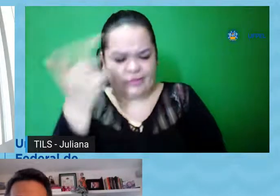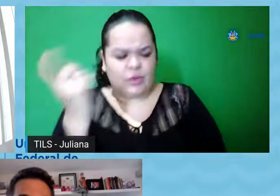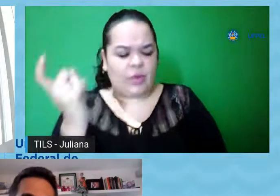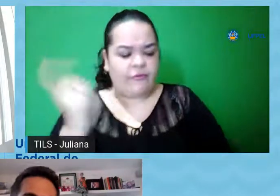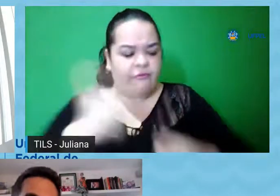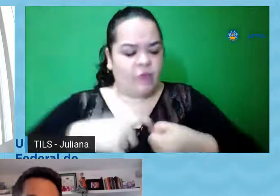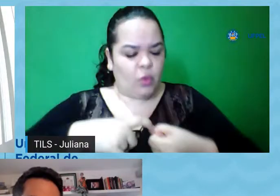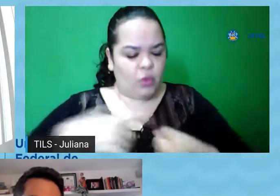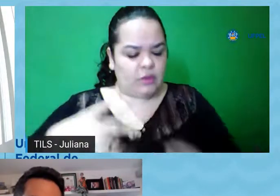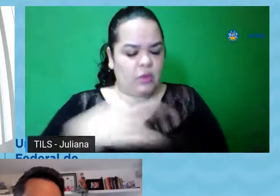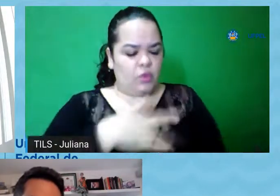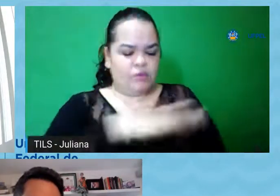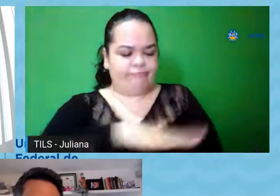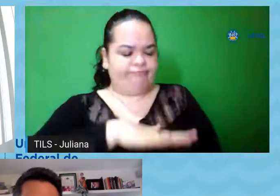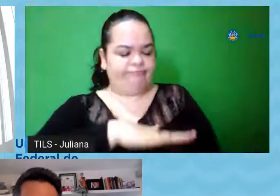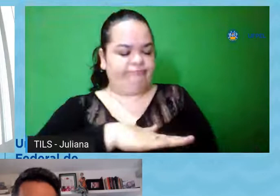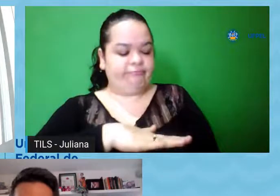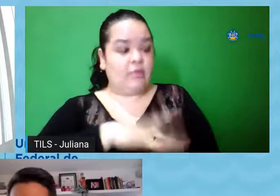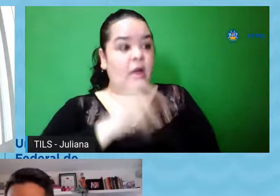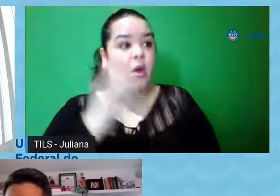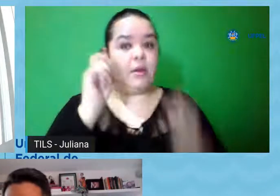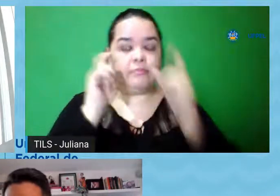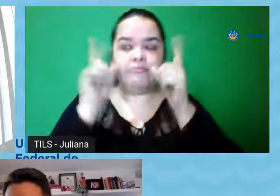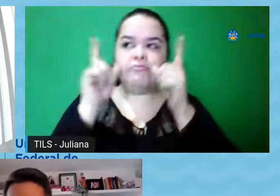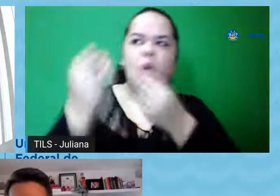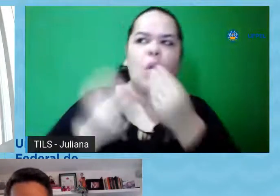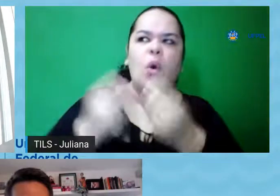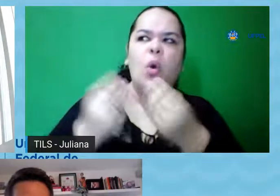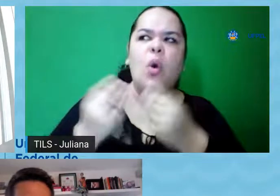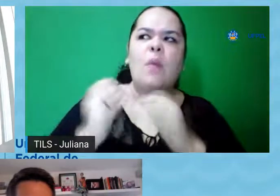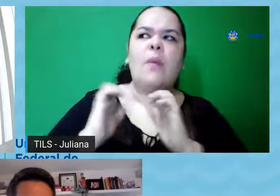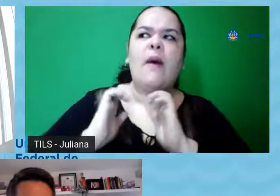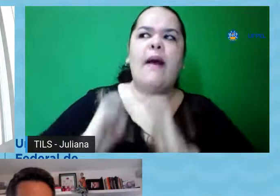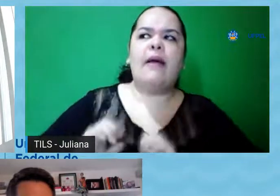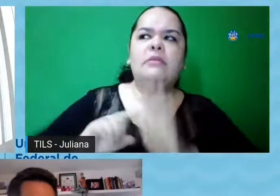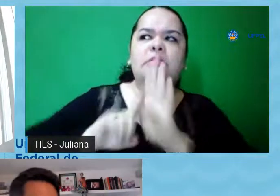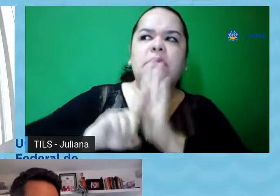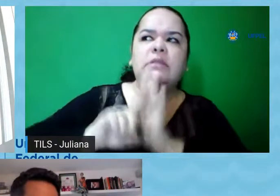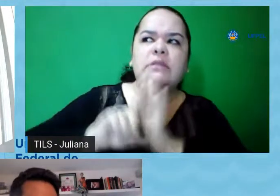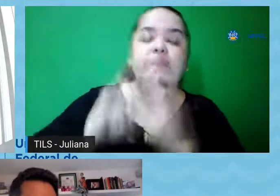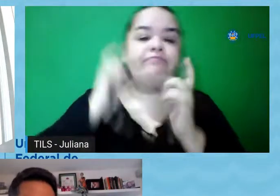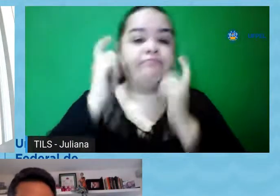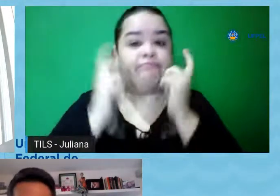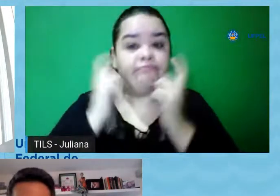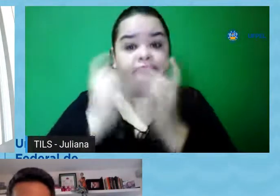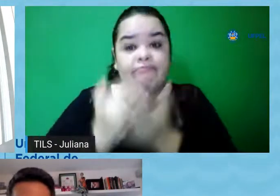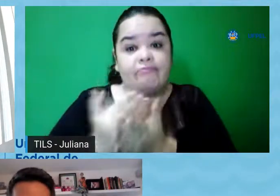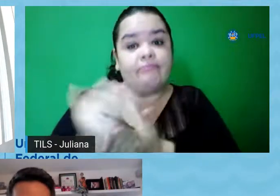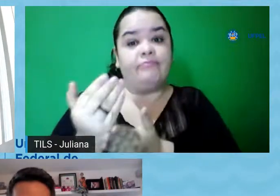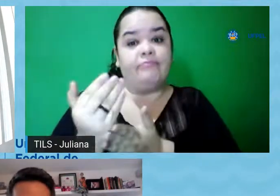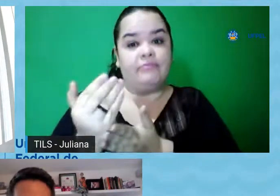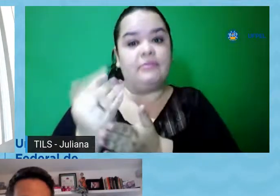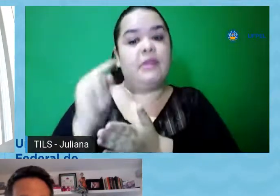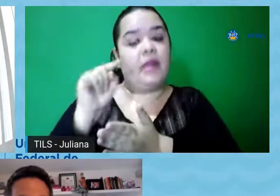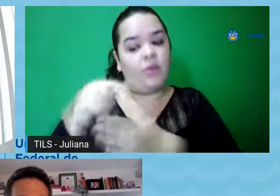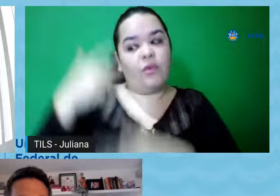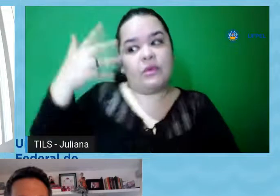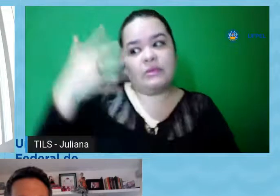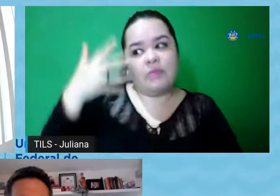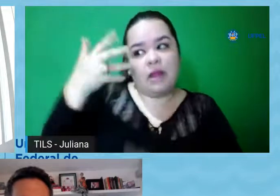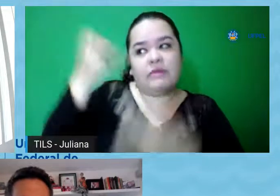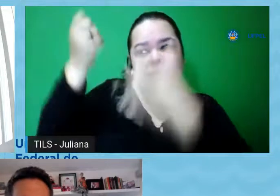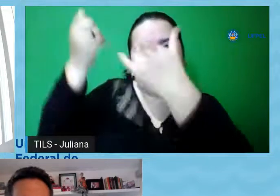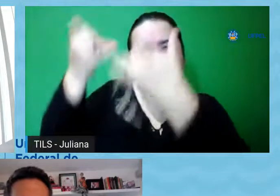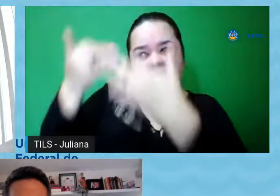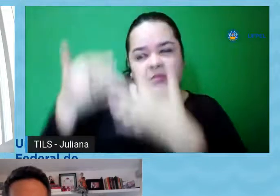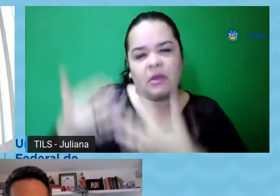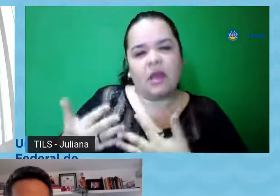a abrir os olhos para a questão da ética na pesquisa, né, e a minha fala vai ser bem nesse sentido, de tentar fazer um apanhado